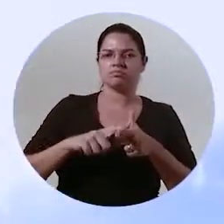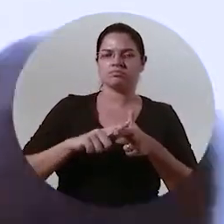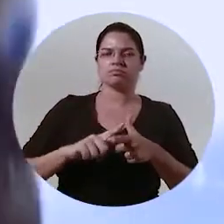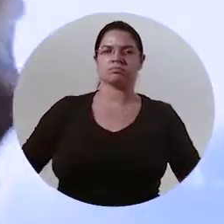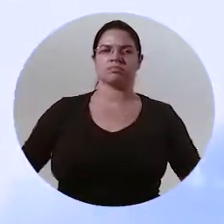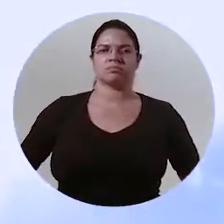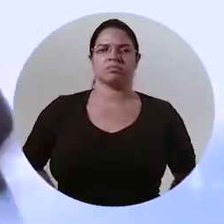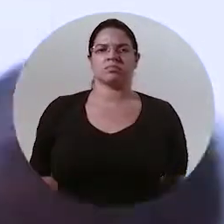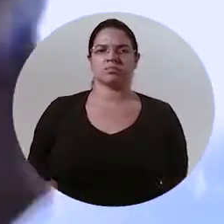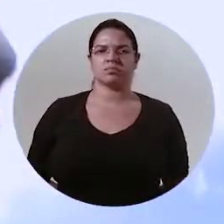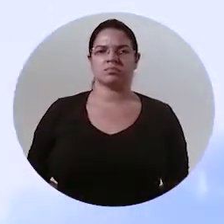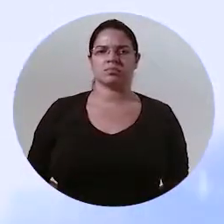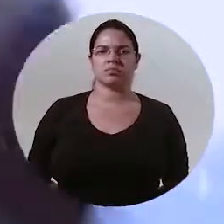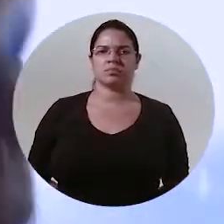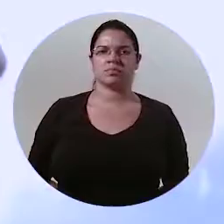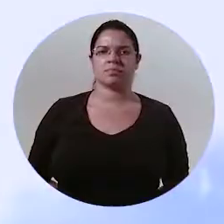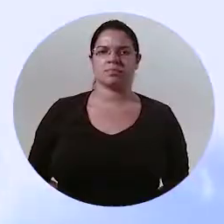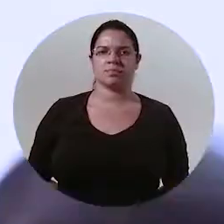suas questões